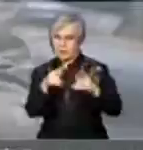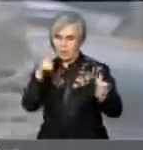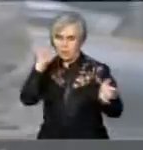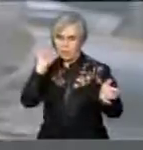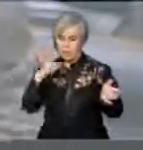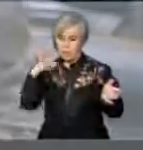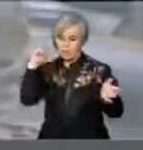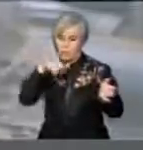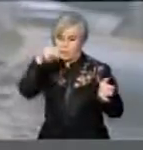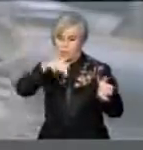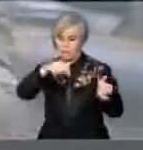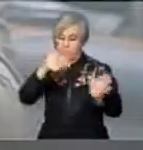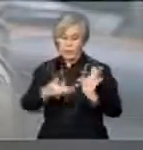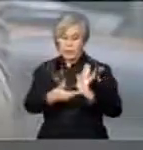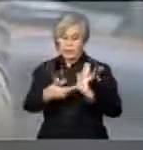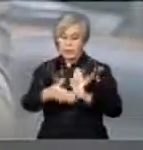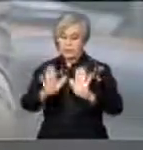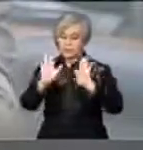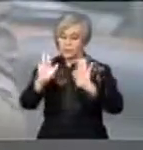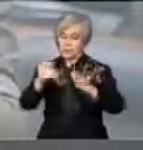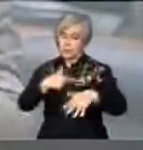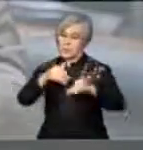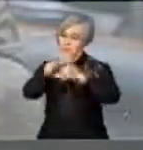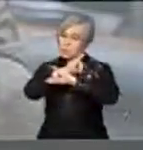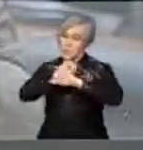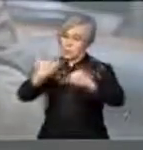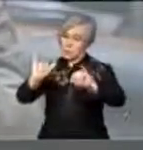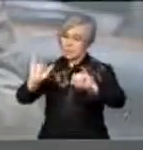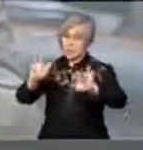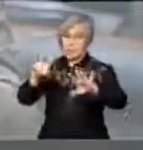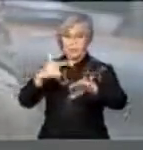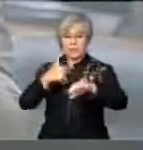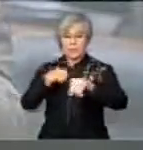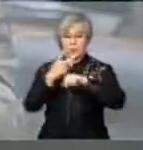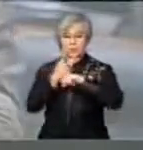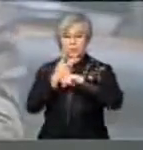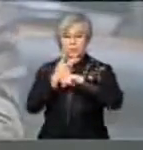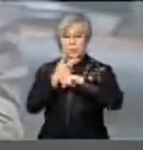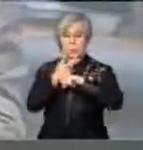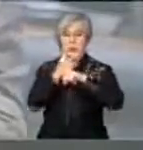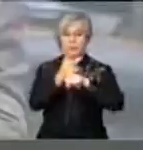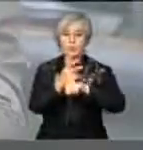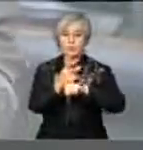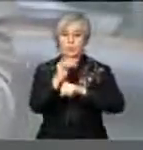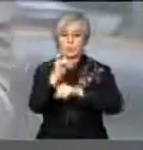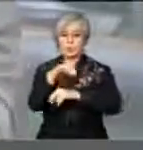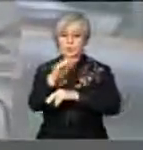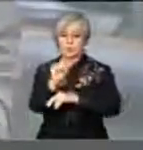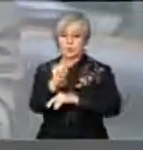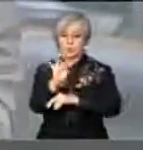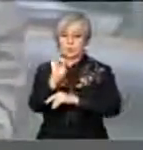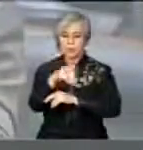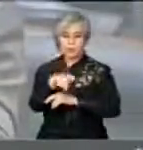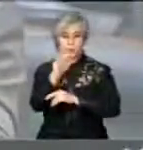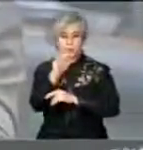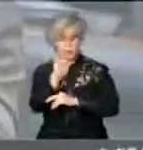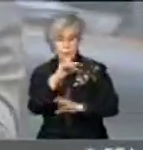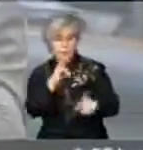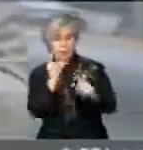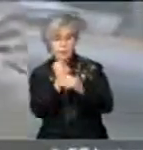nesta casa, eu quero comunicar que eu estou atrás de imagens. Mas, se tiver imagem